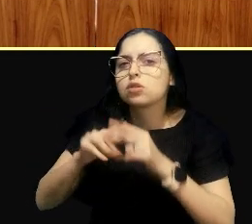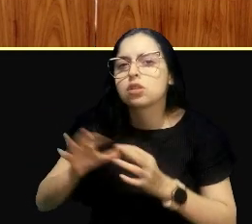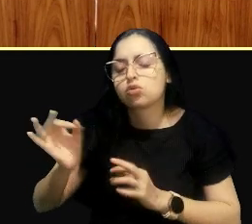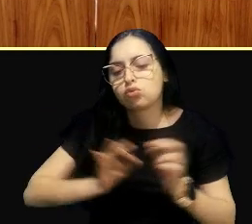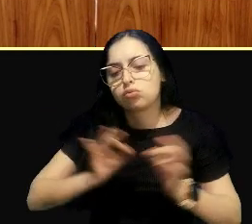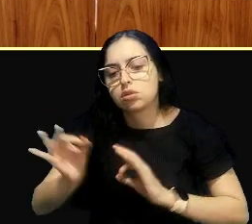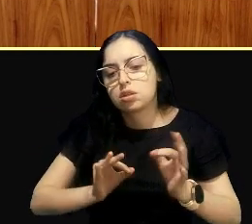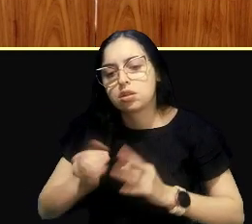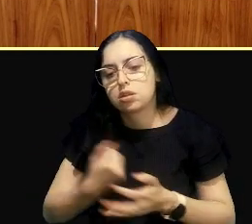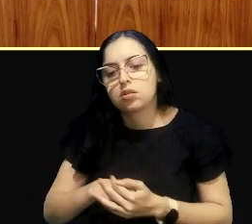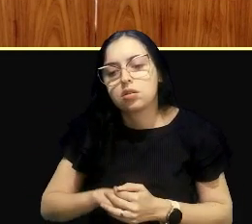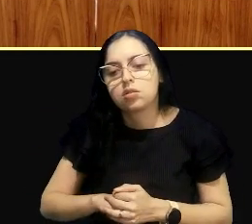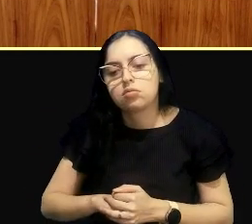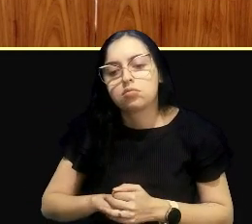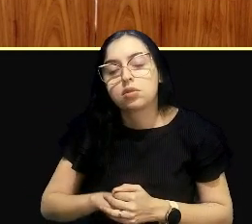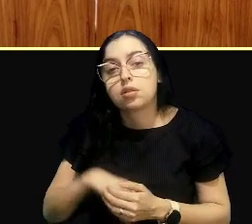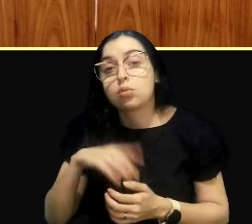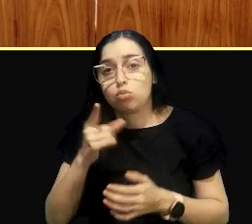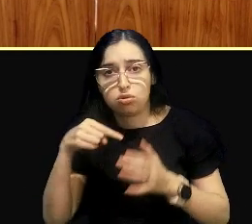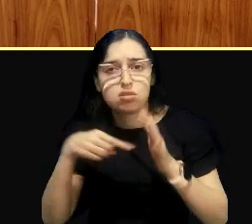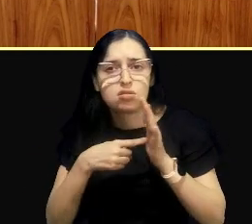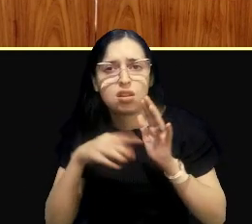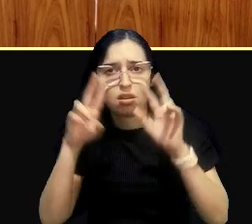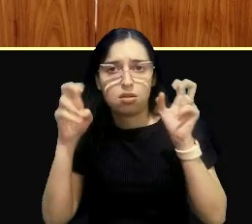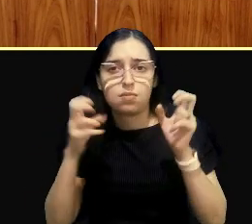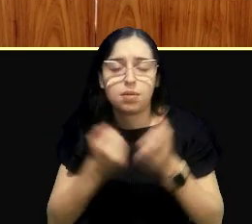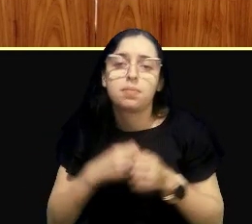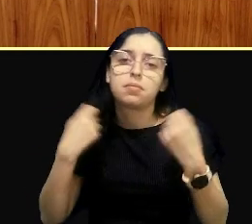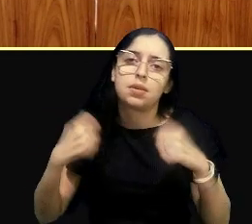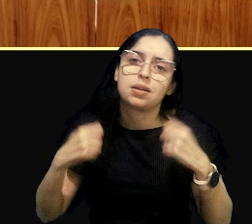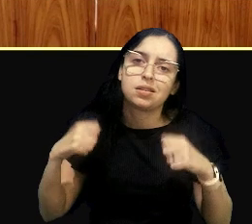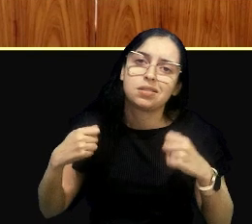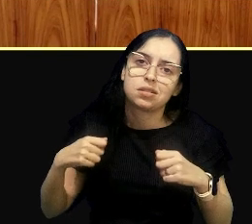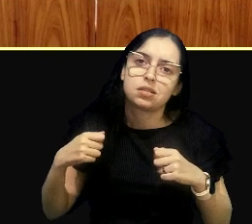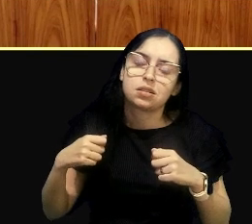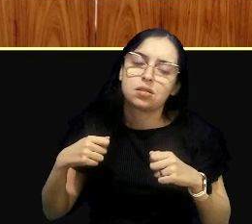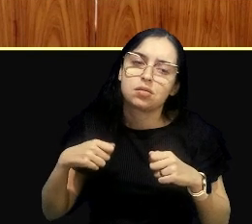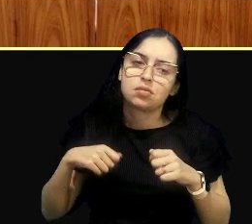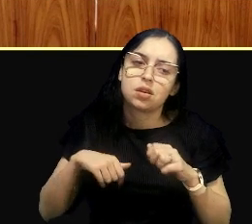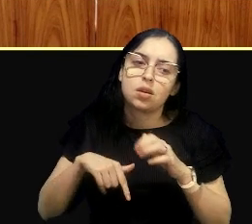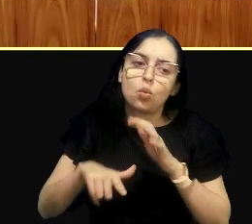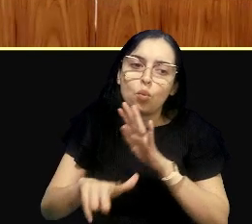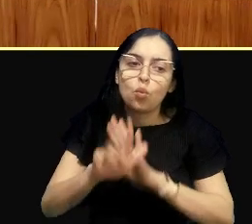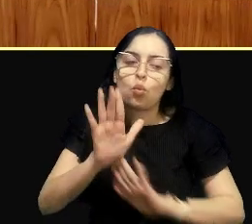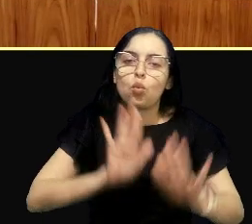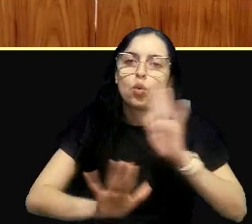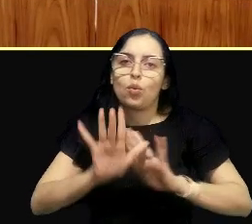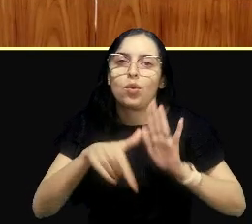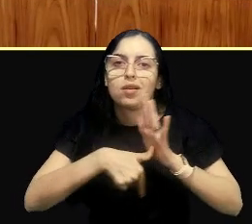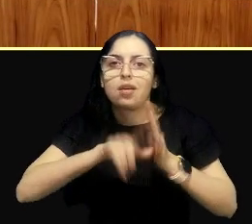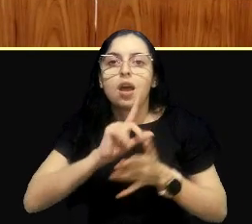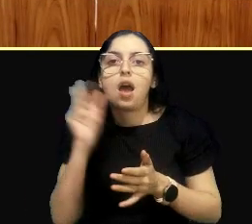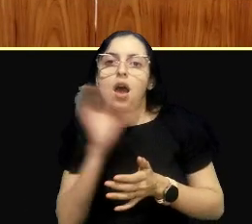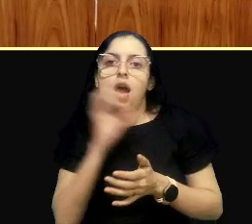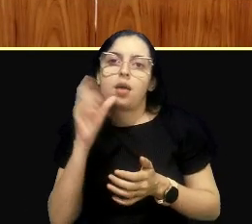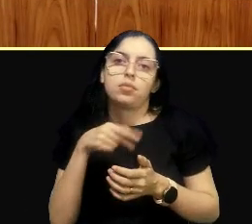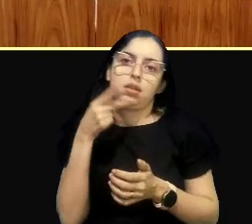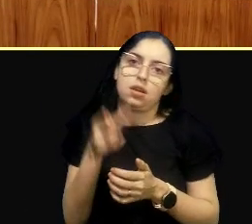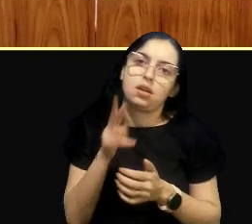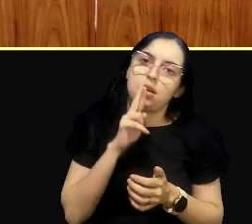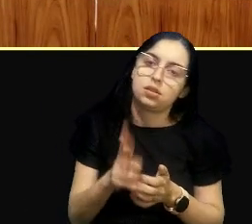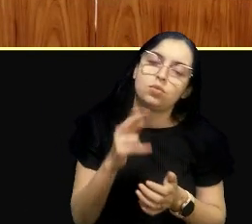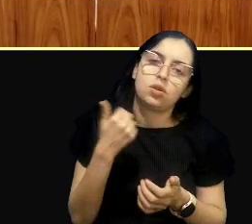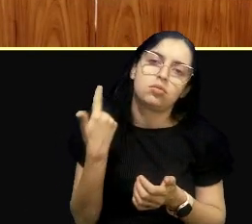direitos dos desastres, os desastres, eles precisam de, ali, de medidas preventivas e de rápida resposta, quando não